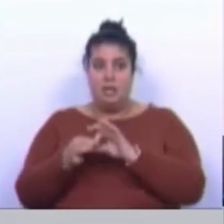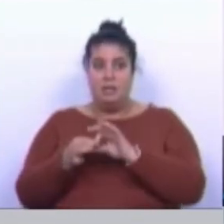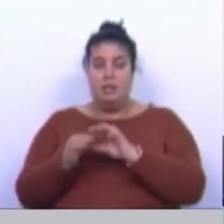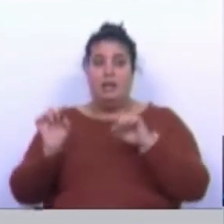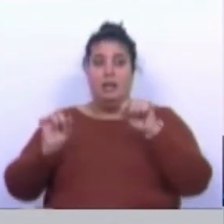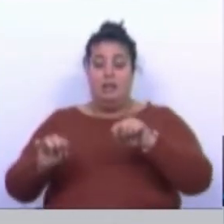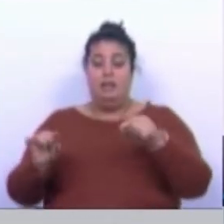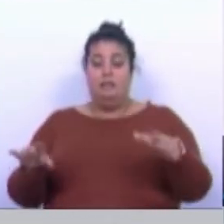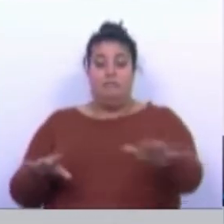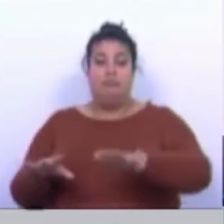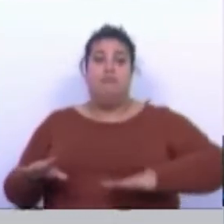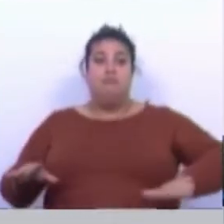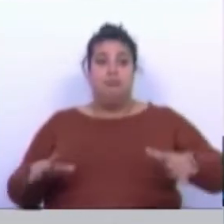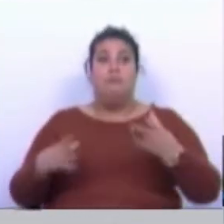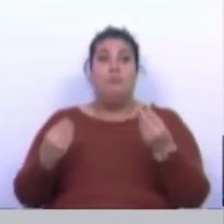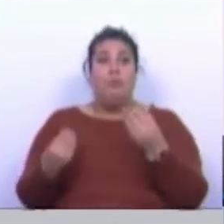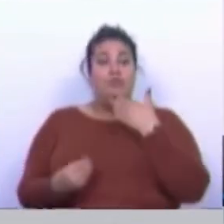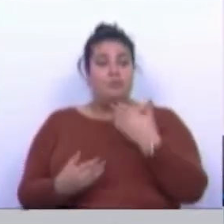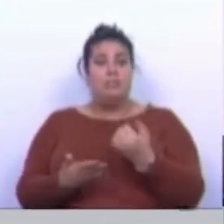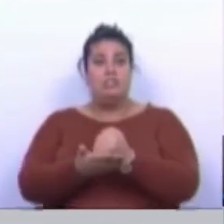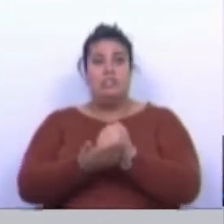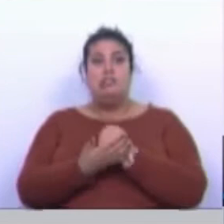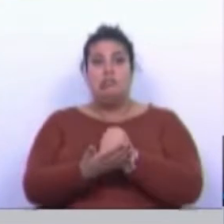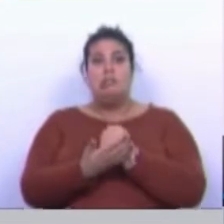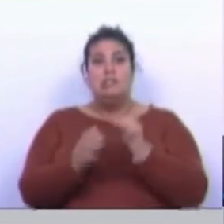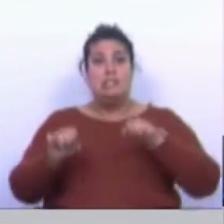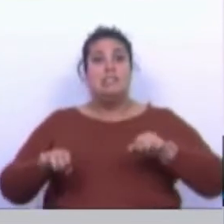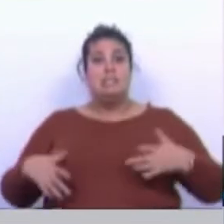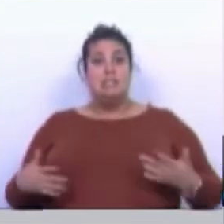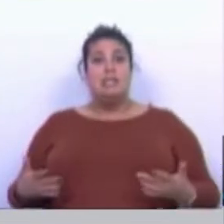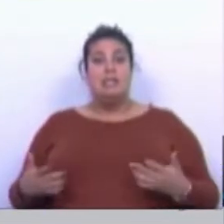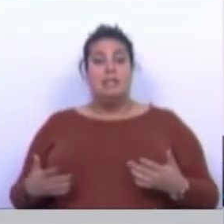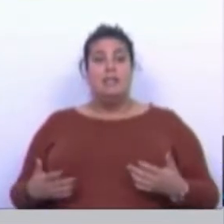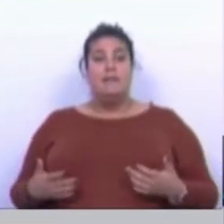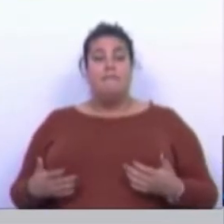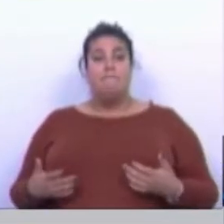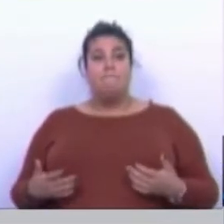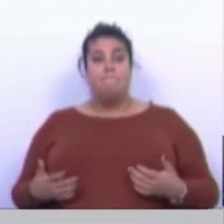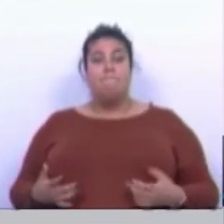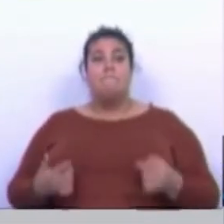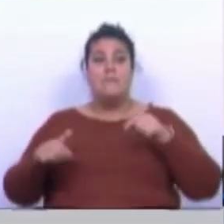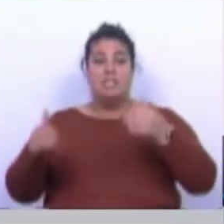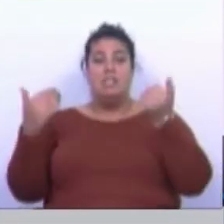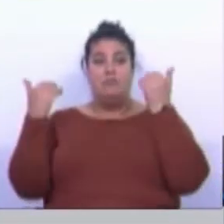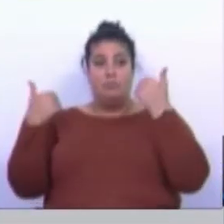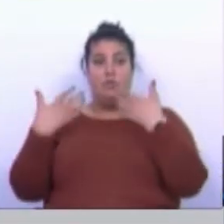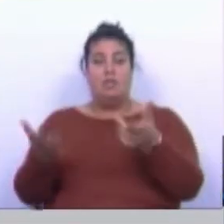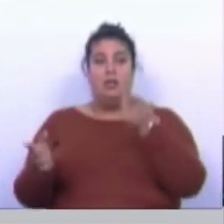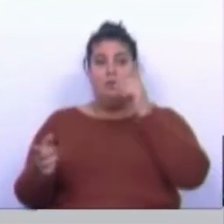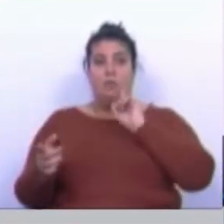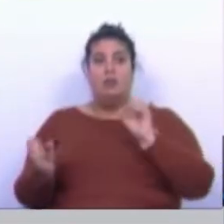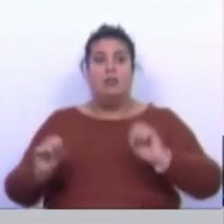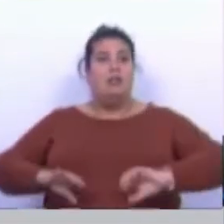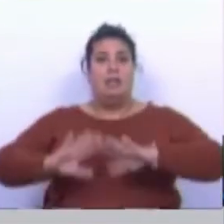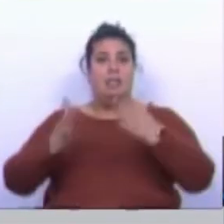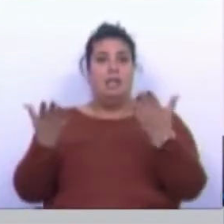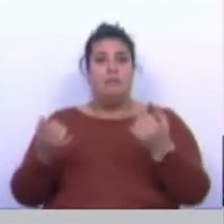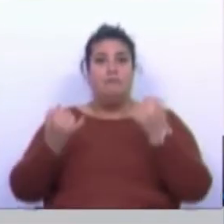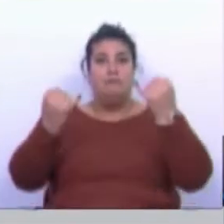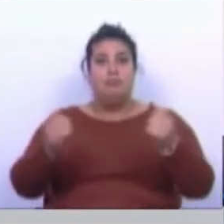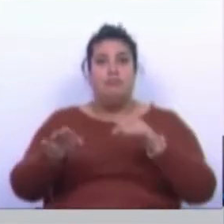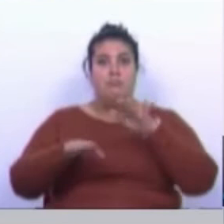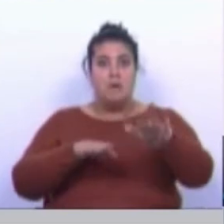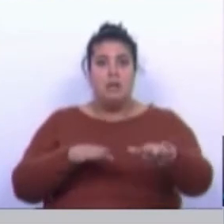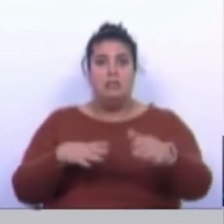terreno tem-nos chegado imensos pedidos de ajuda, sim com esta informação que é apresentada às mulheres como o óbvio próximo passo,